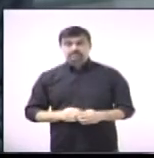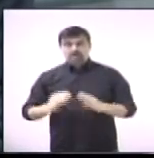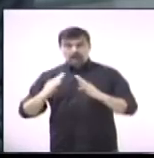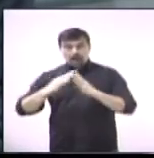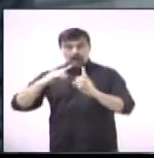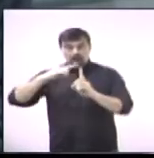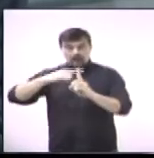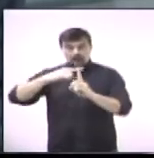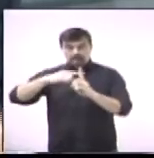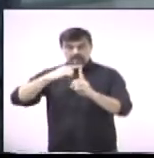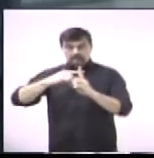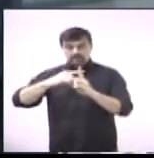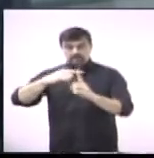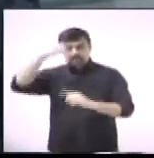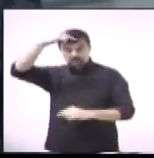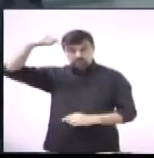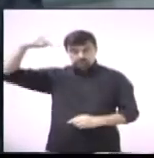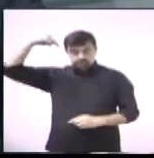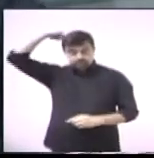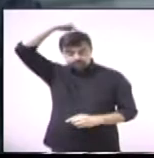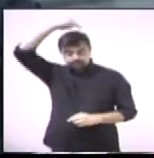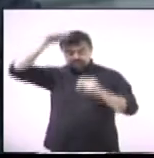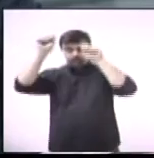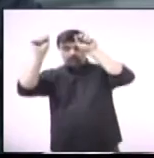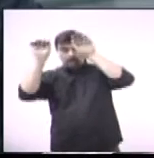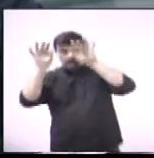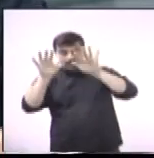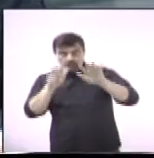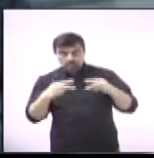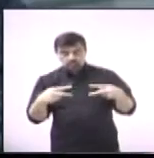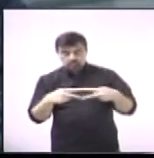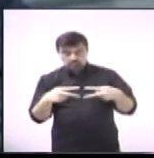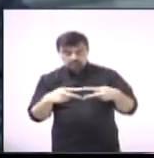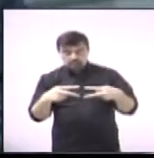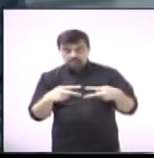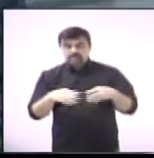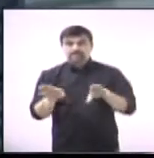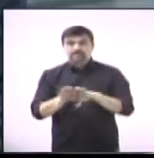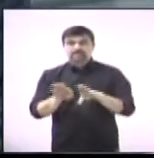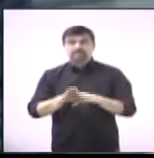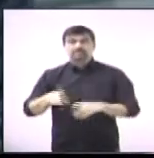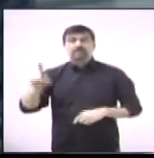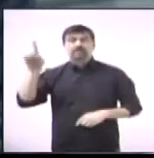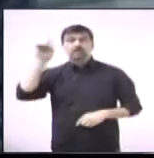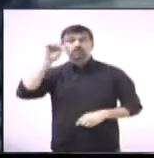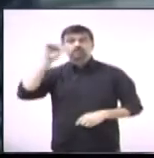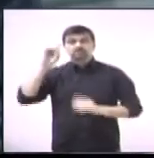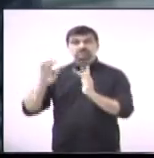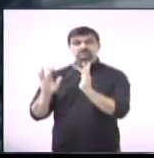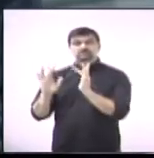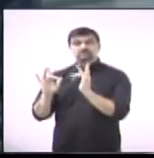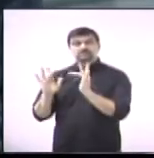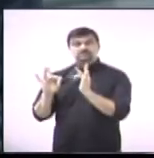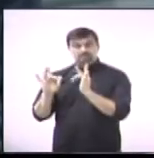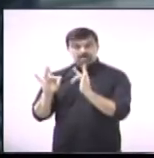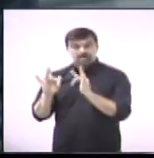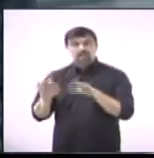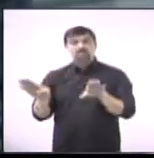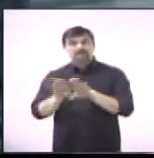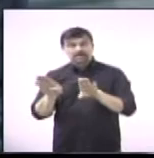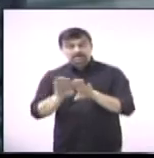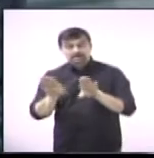não só o Dia dos Amorados, mas também dizer que é o dia internacional